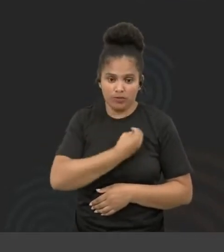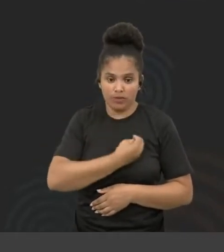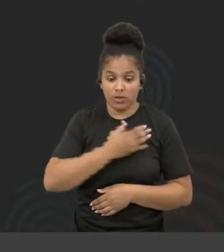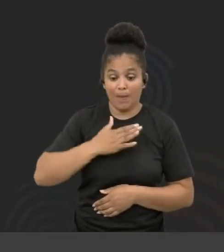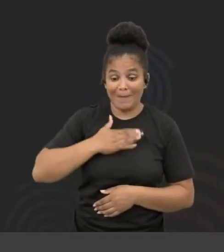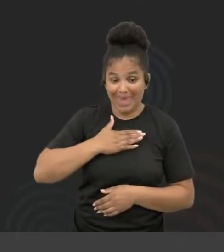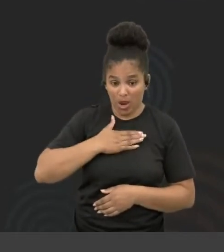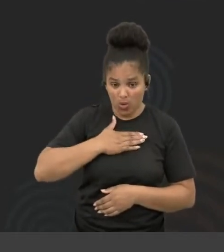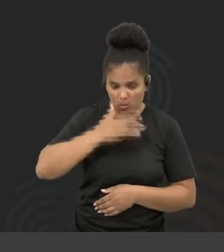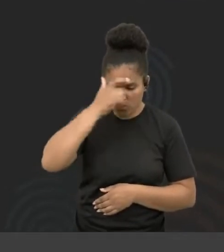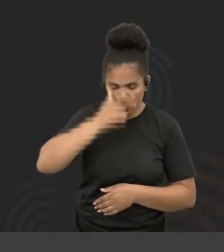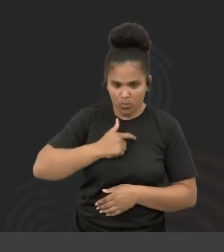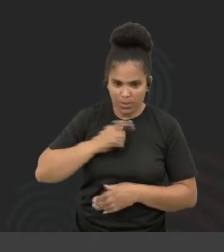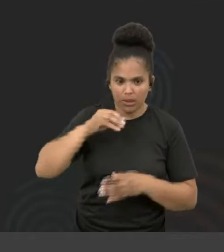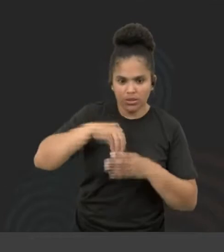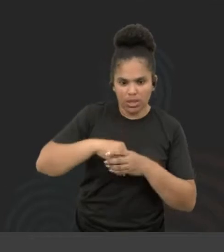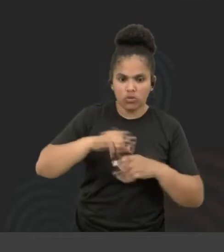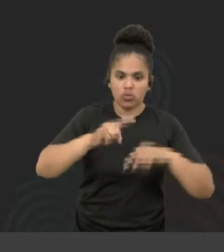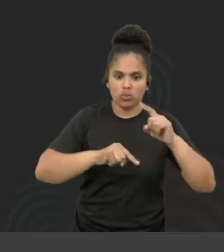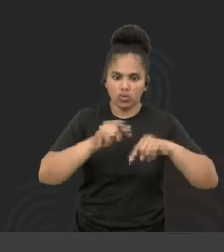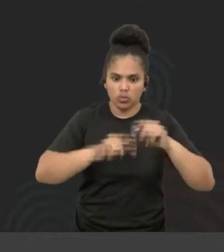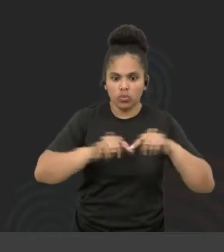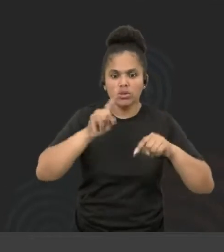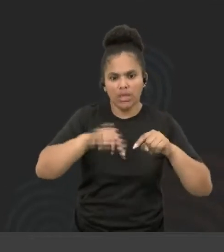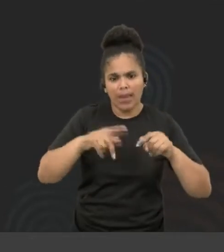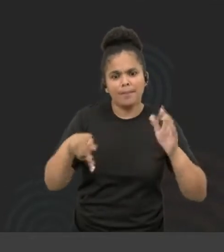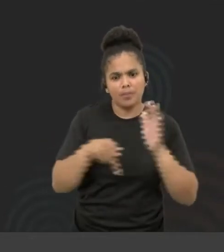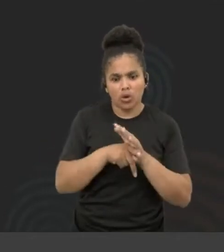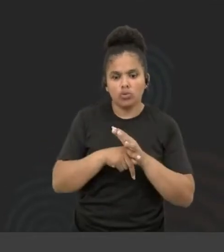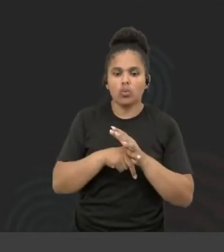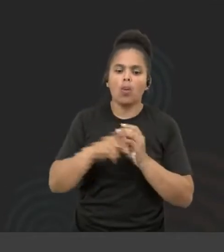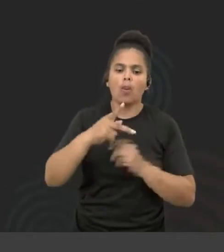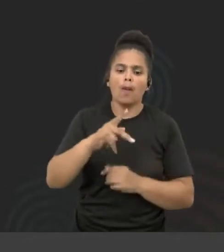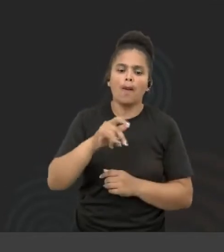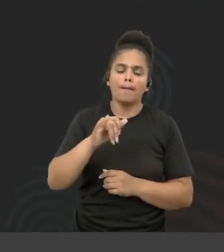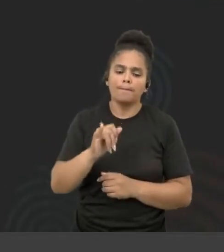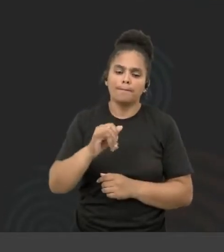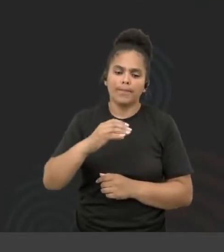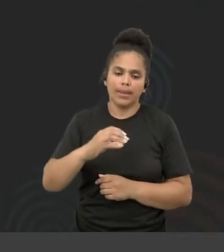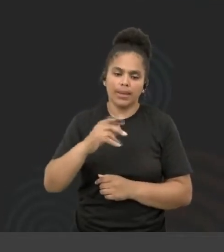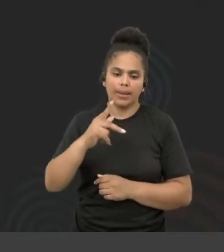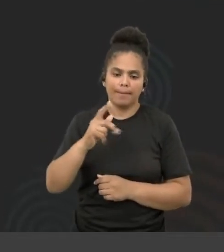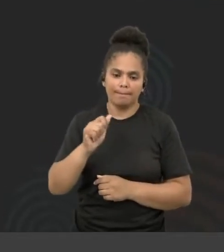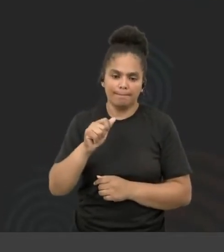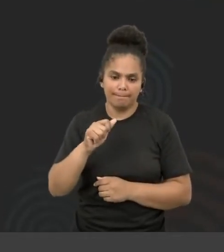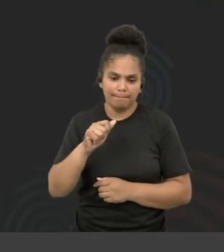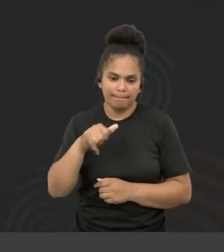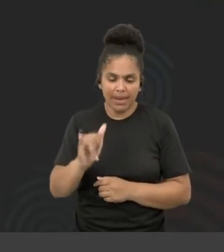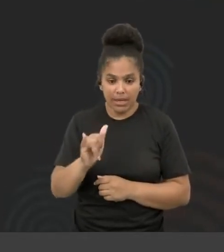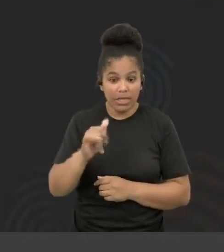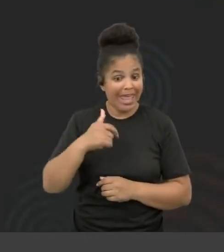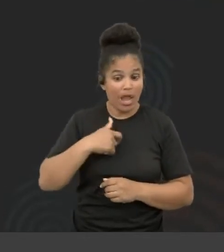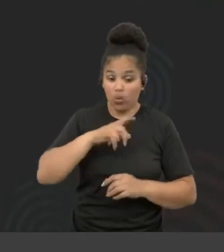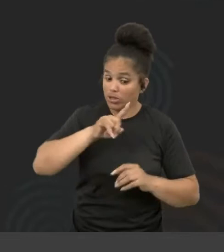meu caso, para dentro de um produto, que foi o caminho que o PicPay escolheu, por exemplo. Não estou aqui falando em nome da empresa, né? Deixa eu reforçar.